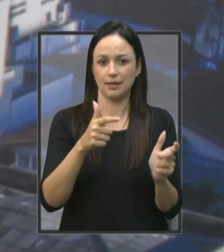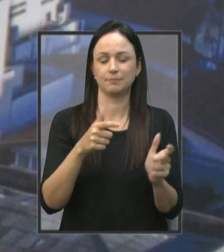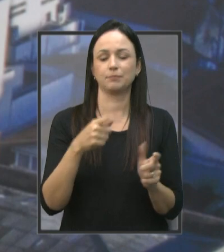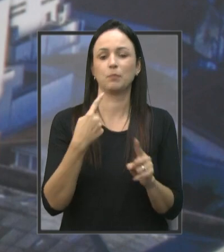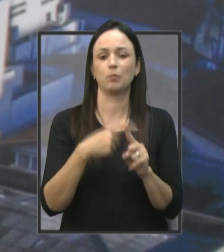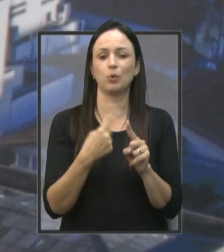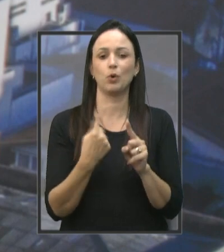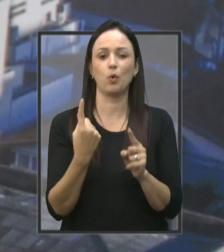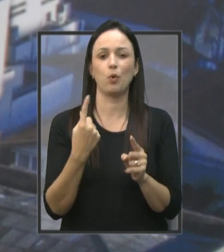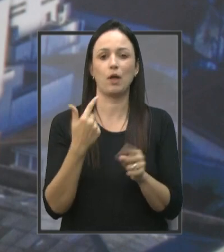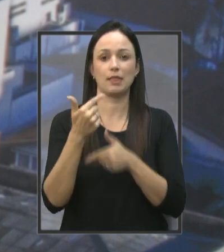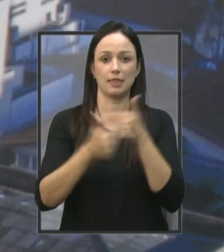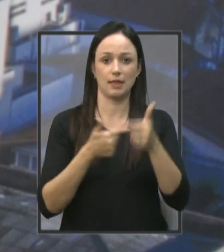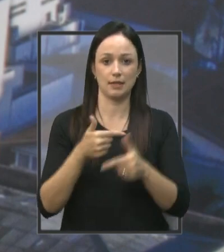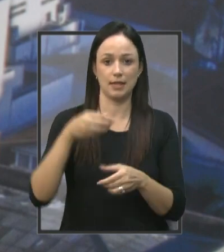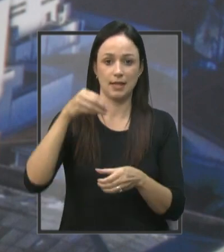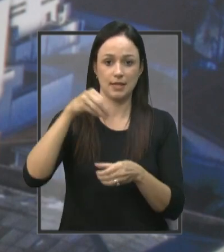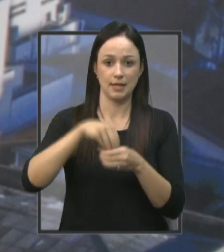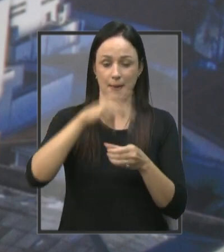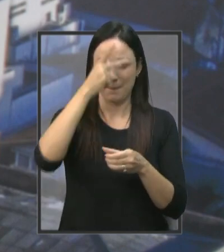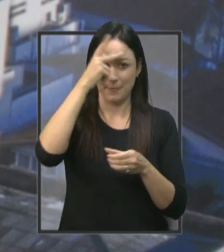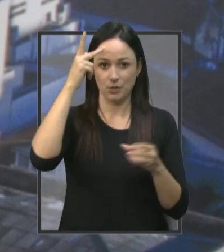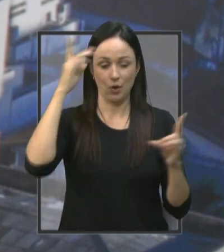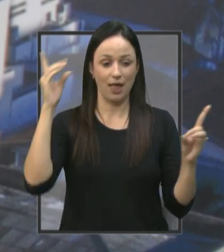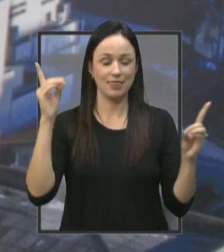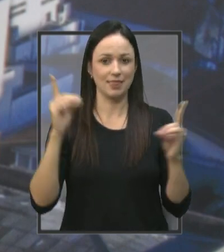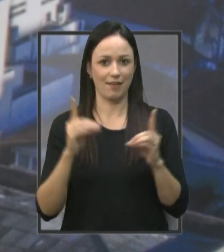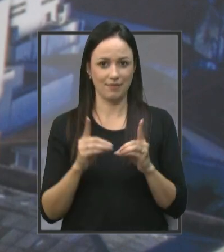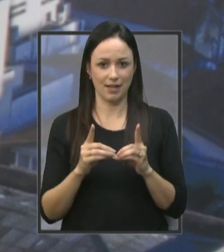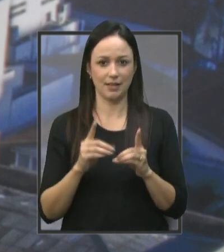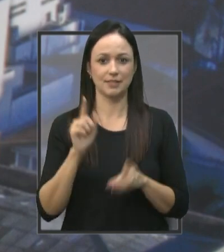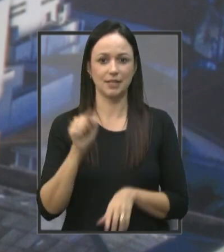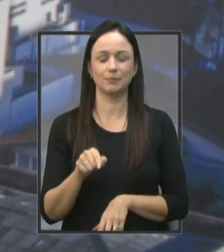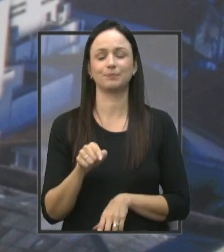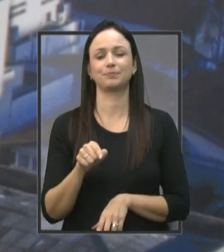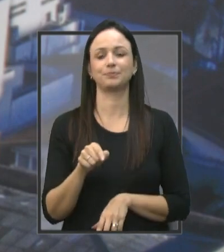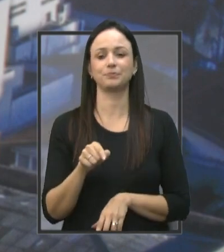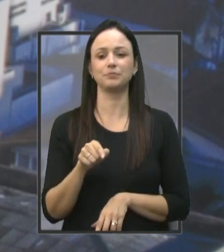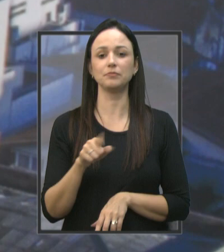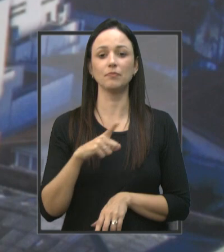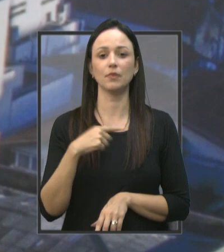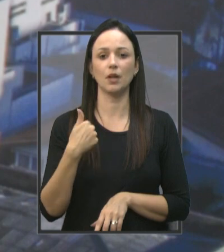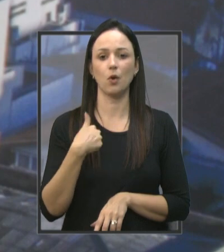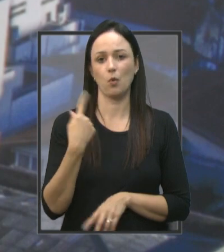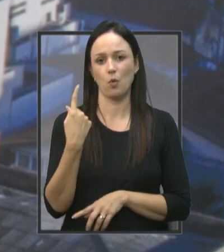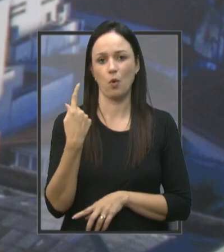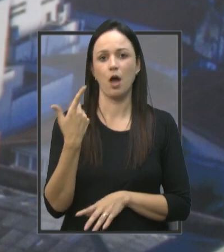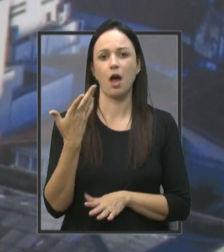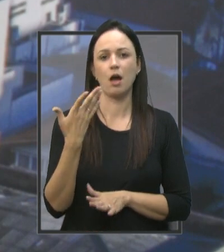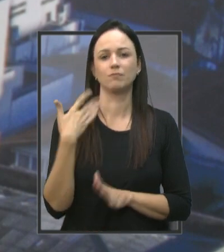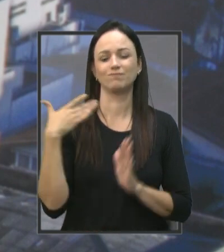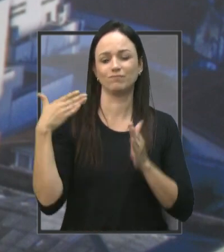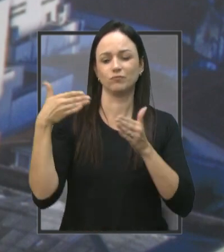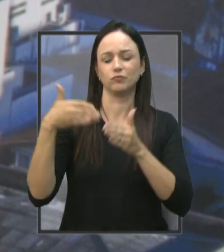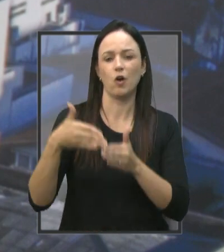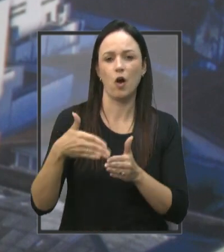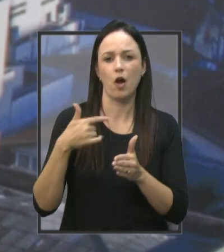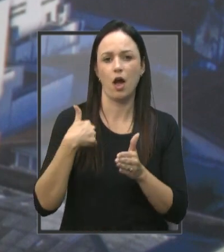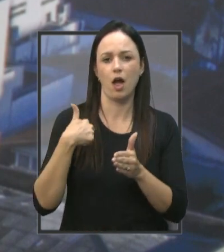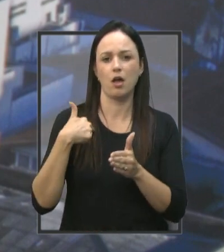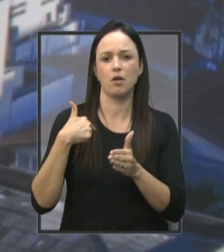gente tem Trabalhado Dentro da pessoa Com deficiência Que é uma das bandeiras Que eu levantei E que está